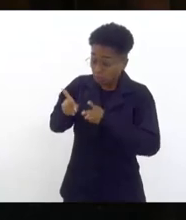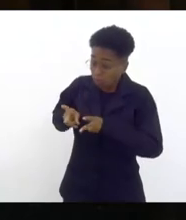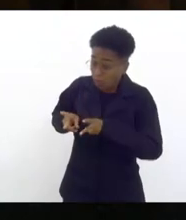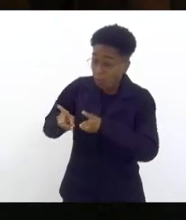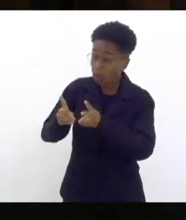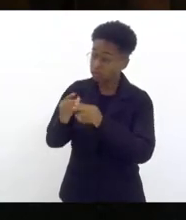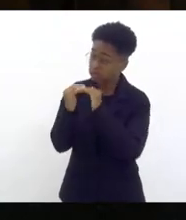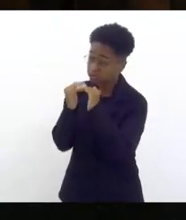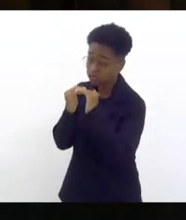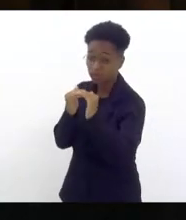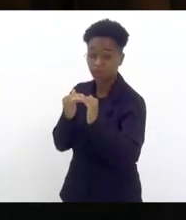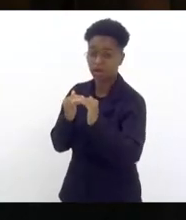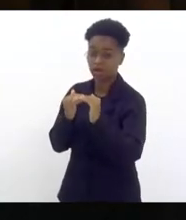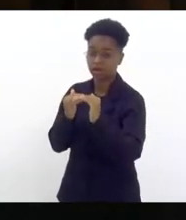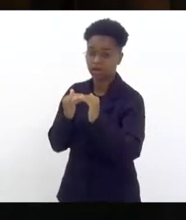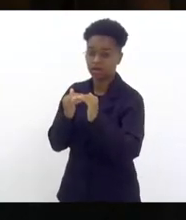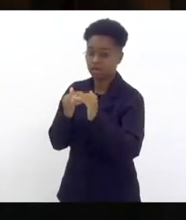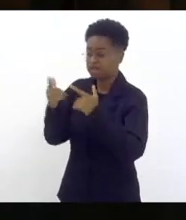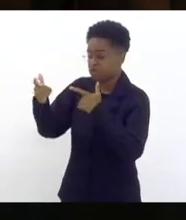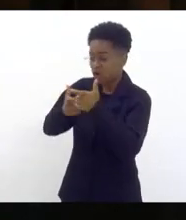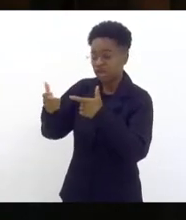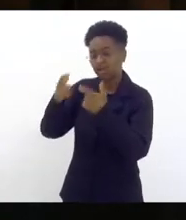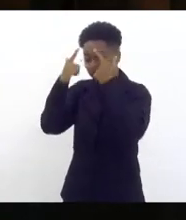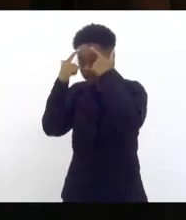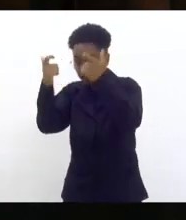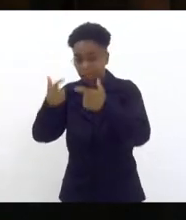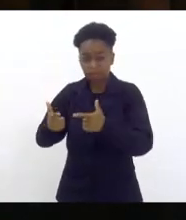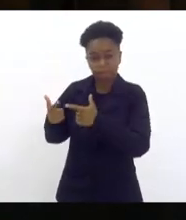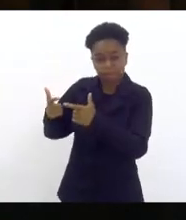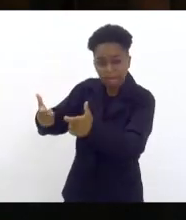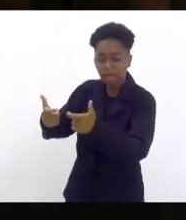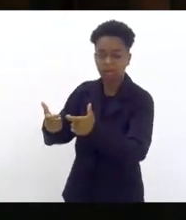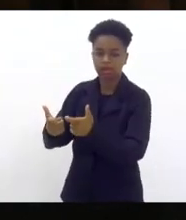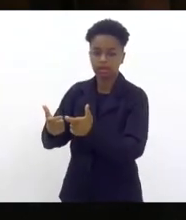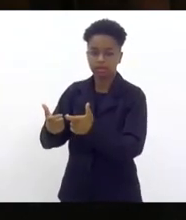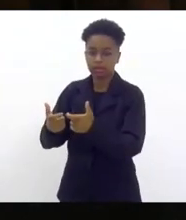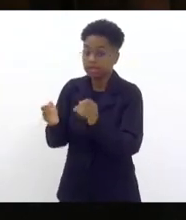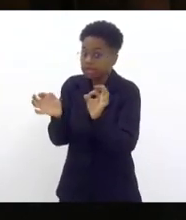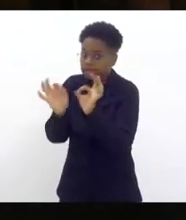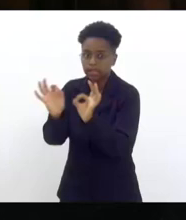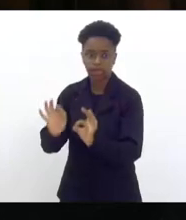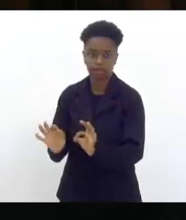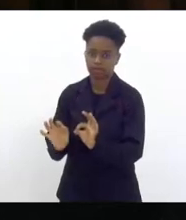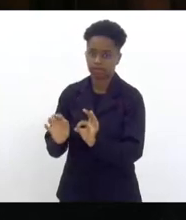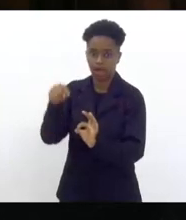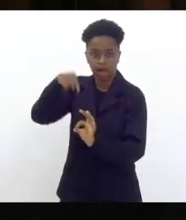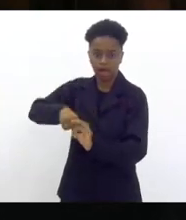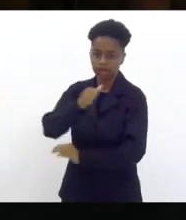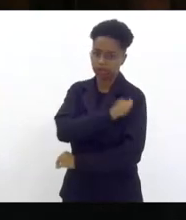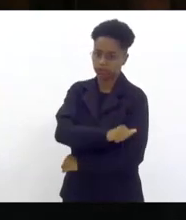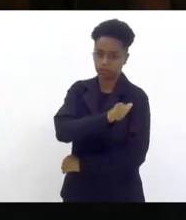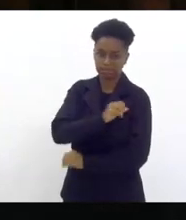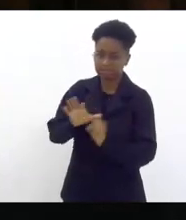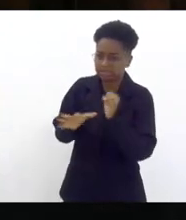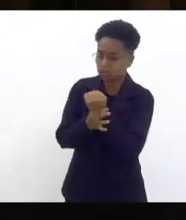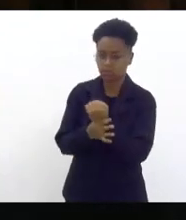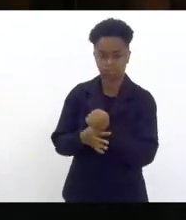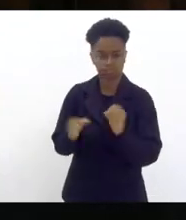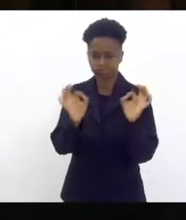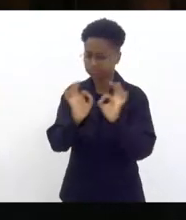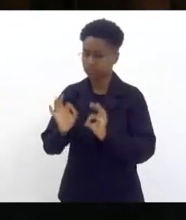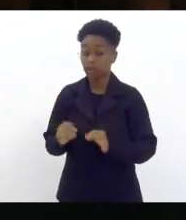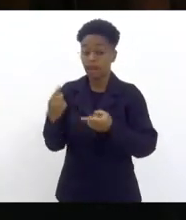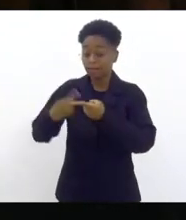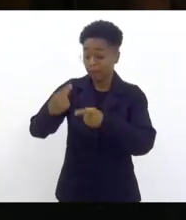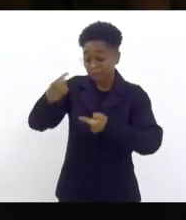assim combatendo violência com mais violência ninguém no Estado do Rio de Janeiro estará seguro porque